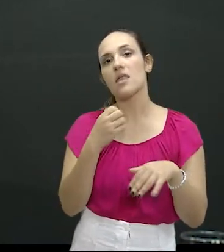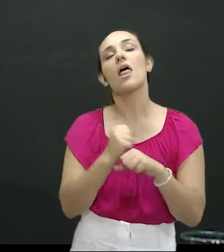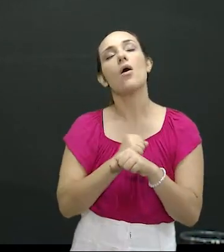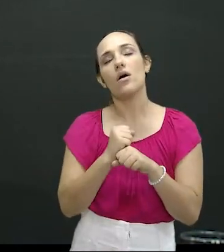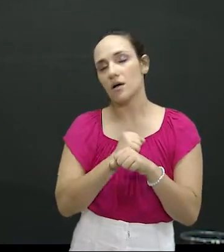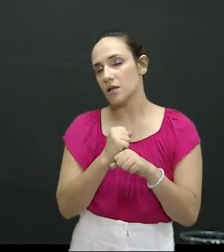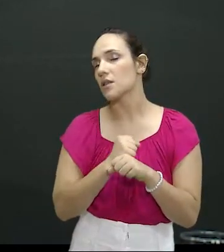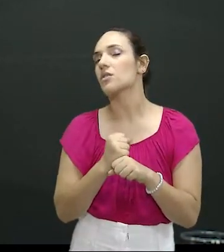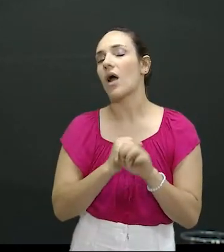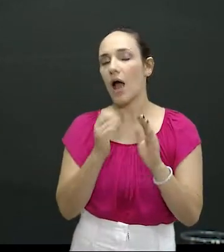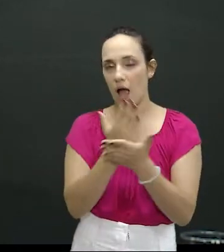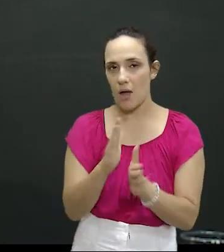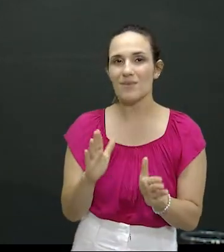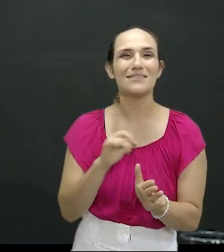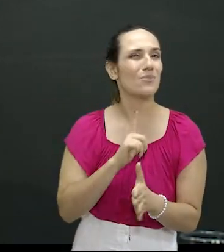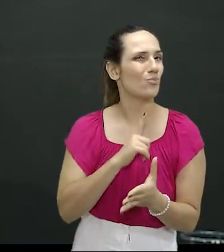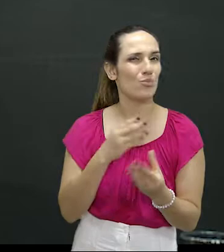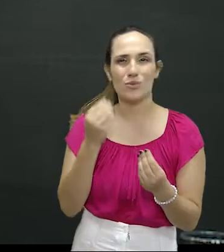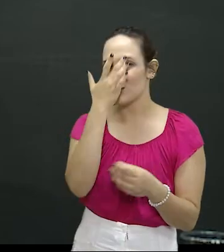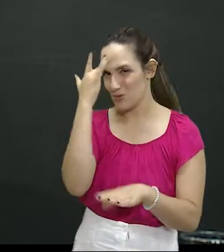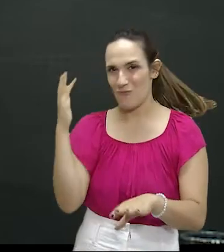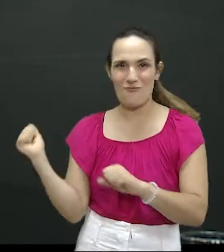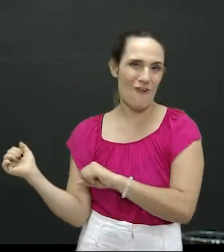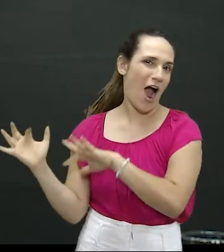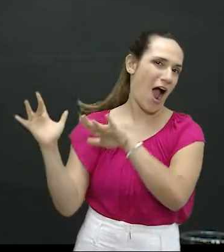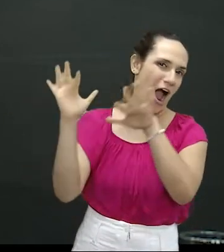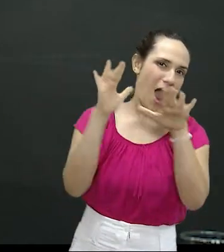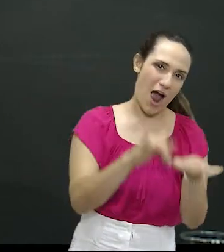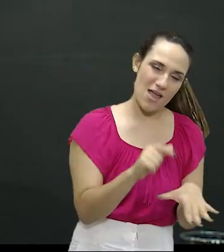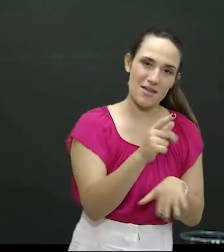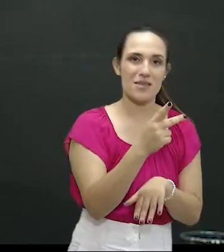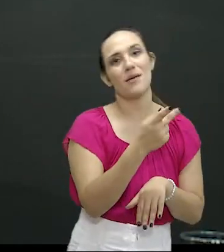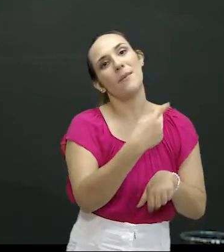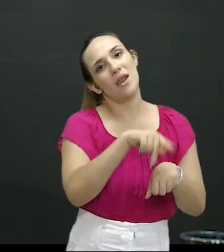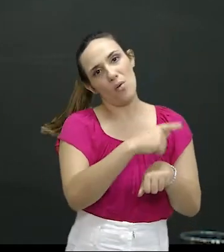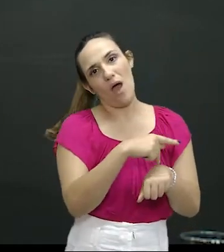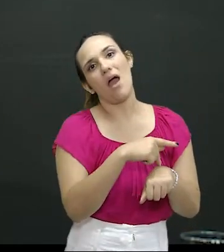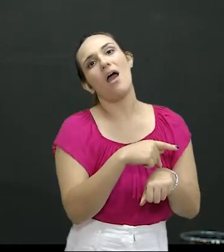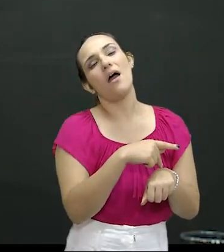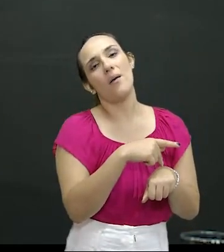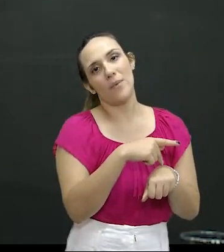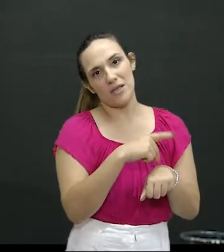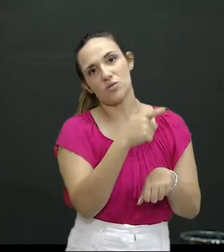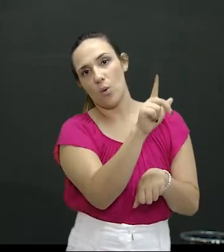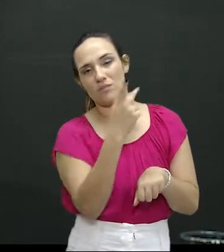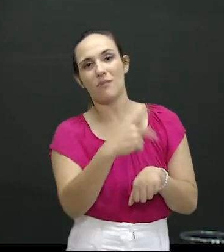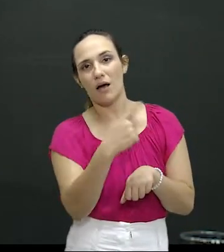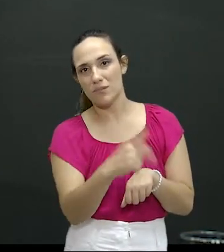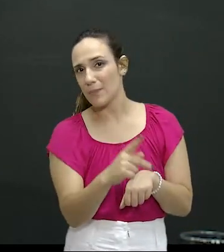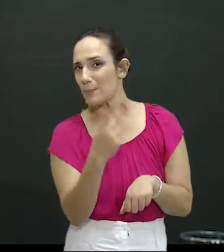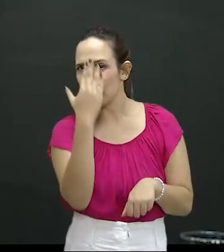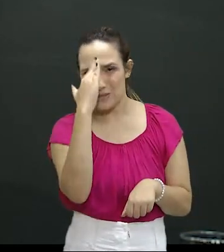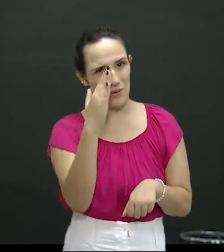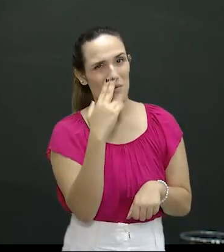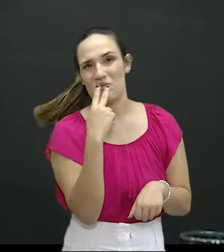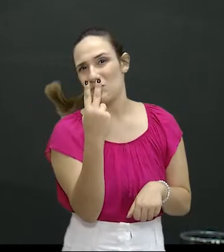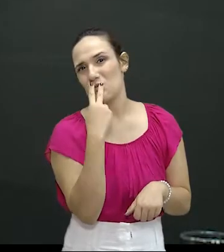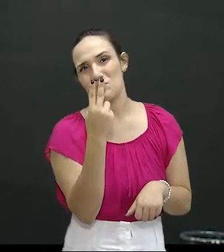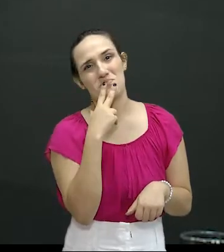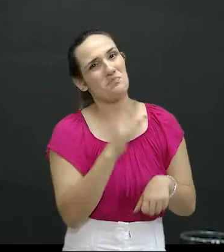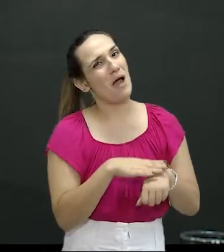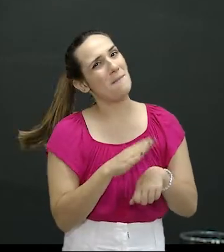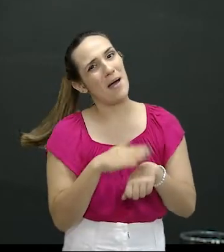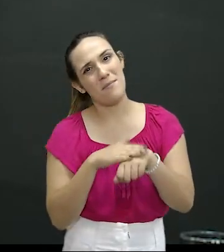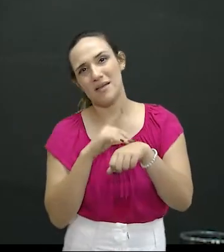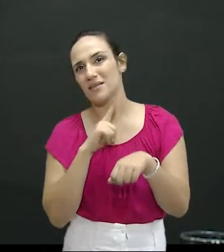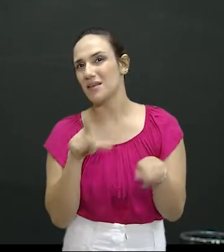fluxo de pessoas que vêm até a fronteira aqui adquirir mercadorias. Agora, principalmente, o cigarro, aí também agora são